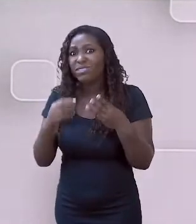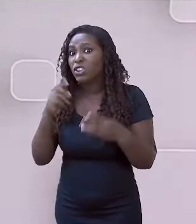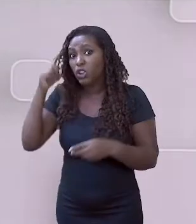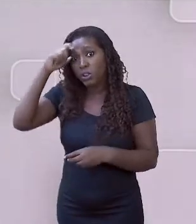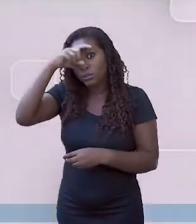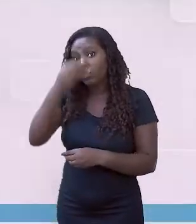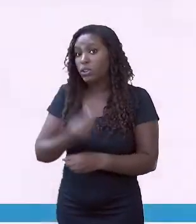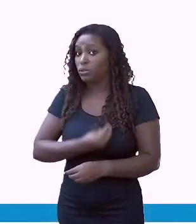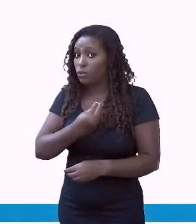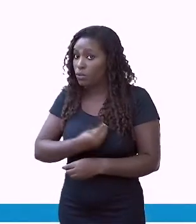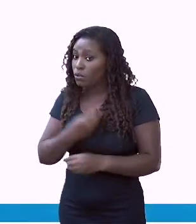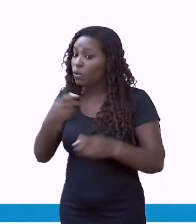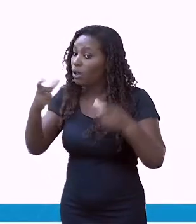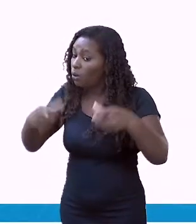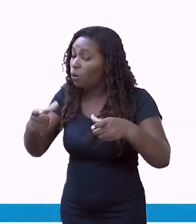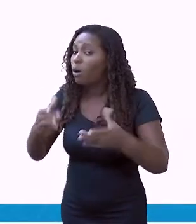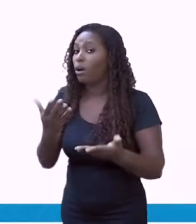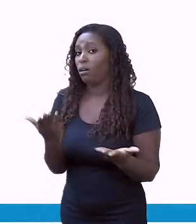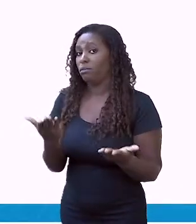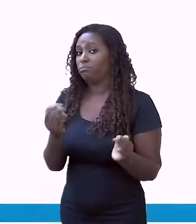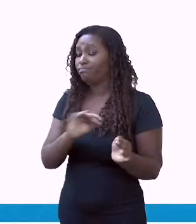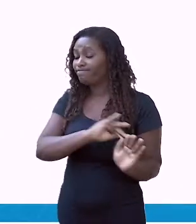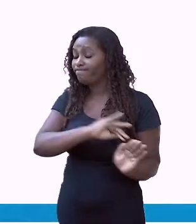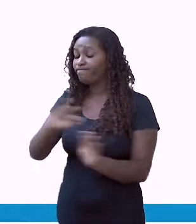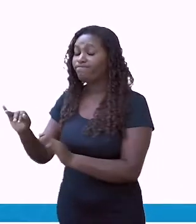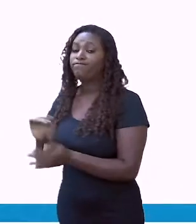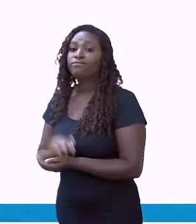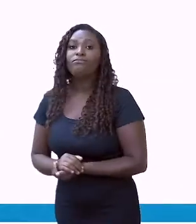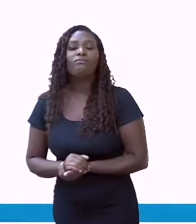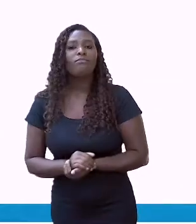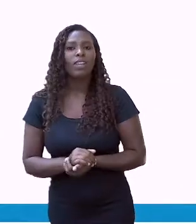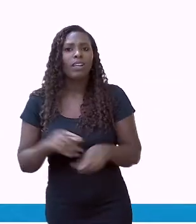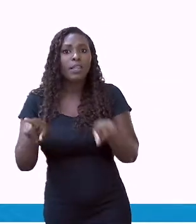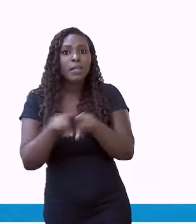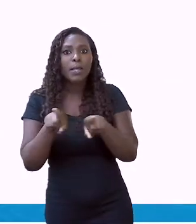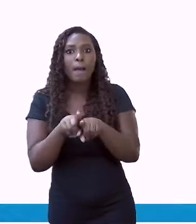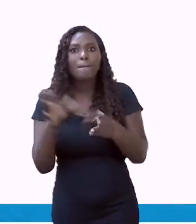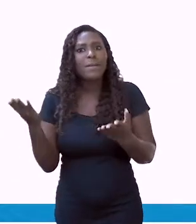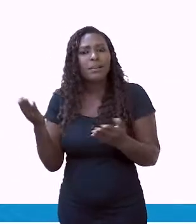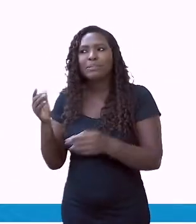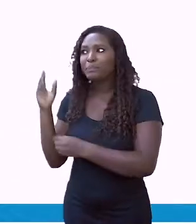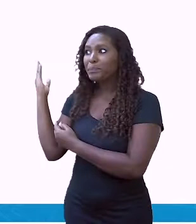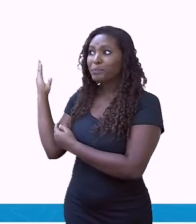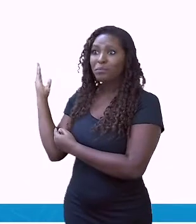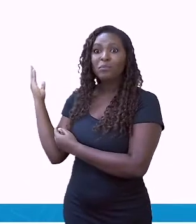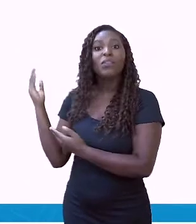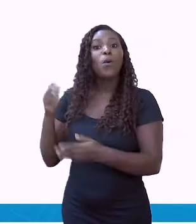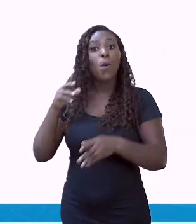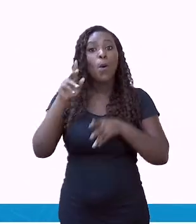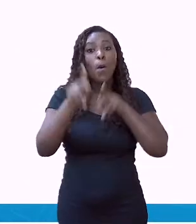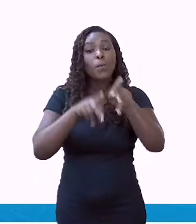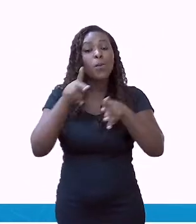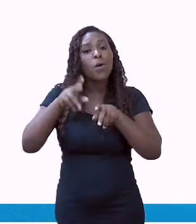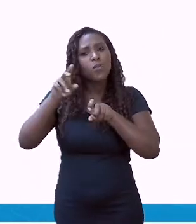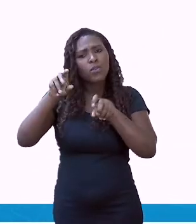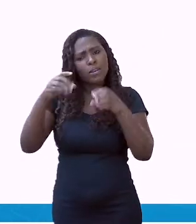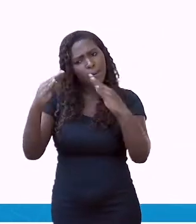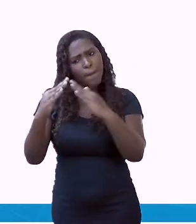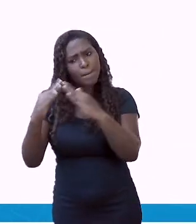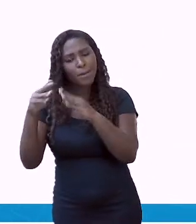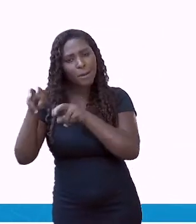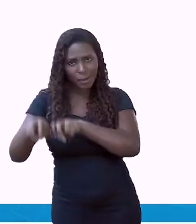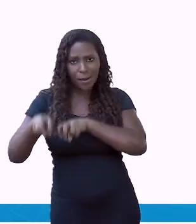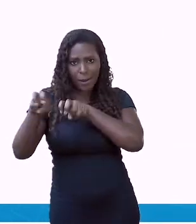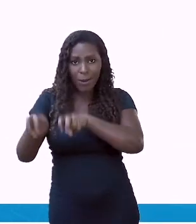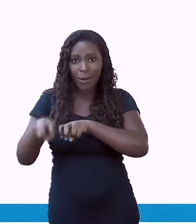E a distribuição da população rural, que é uma população importante, mas nos dias de